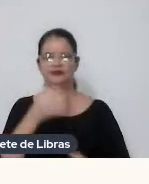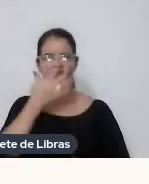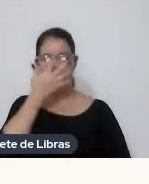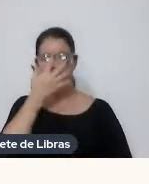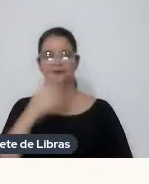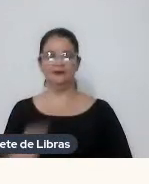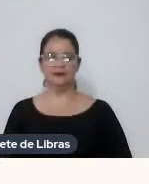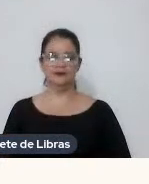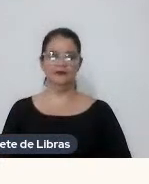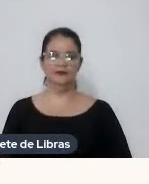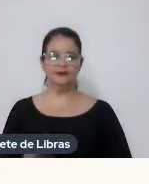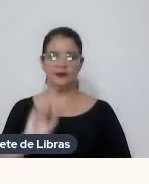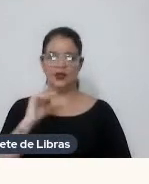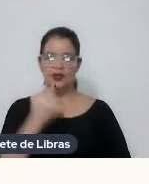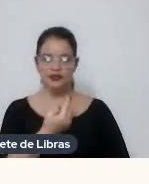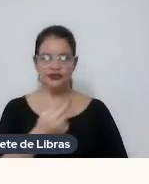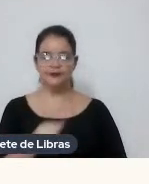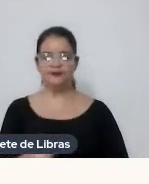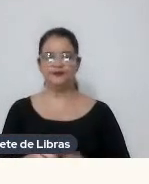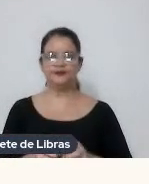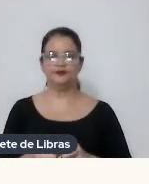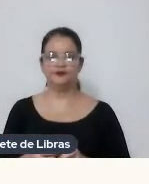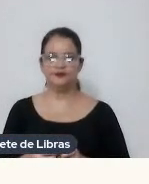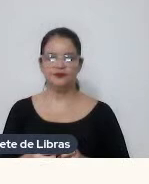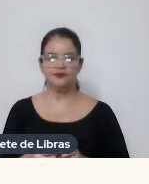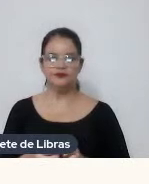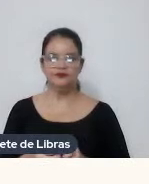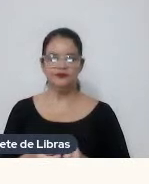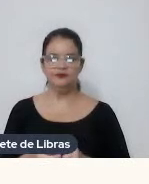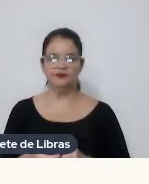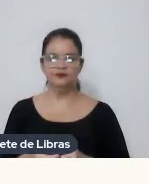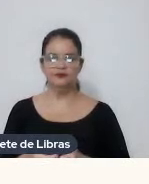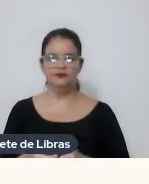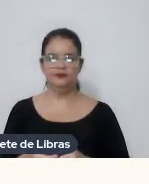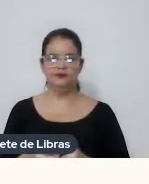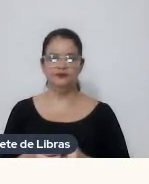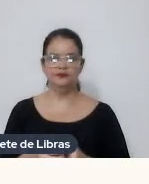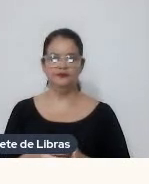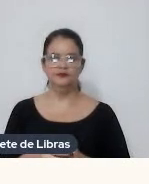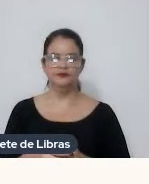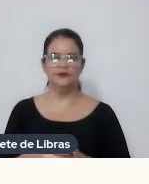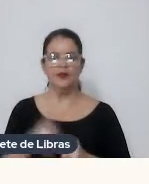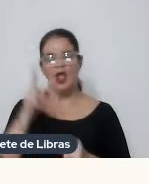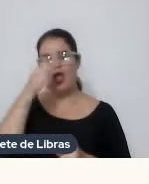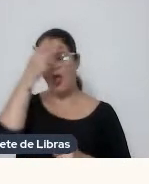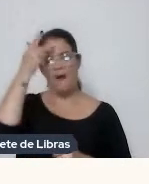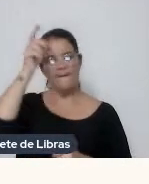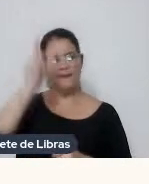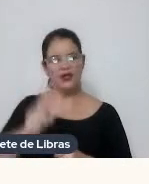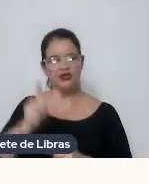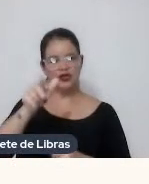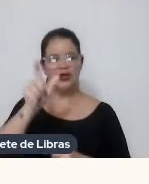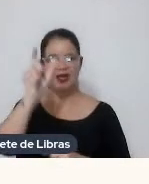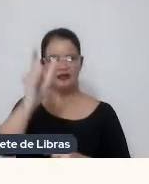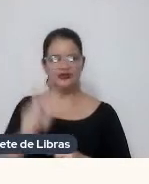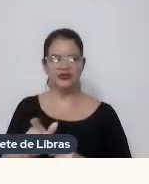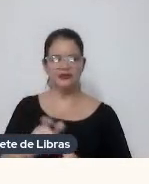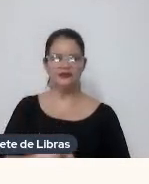A gente É um personagem Com seus delírios